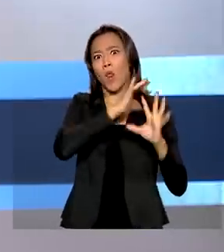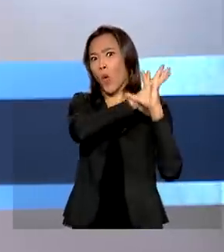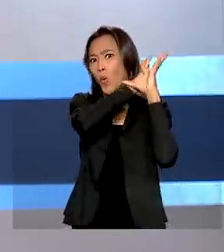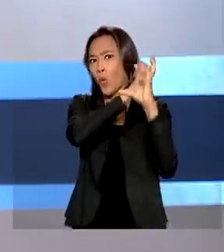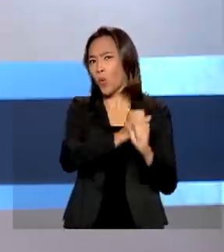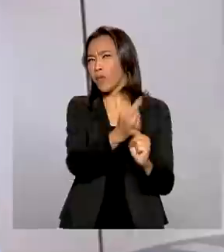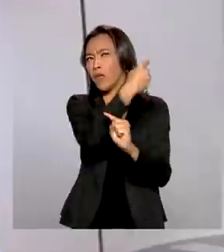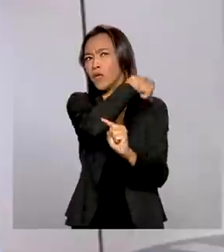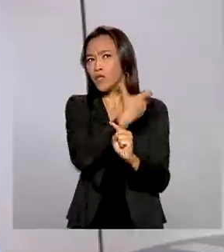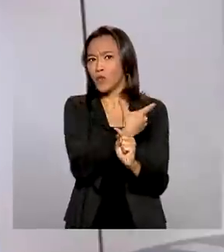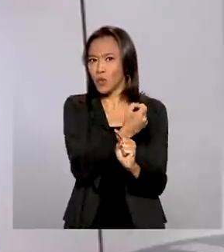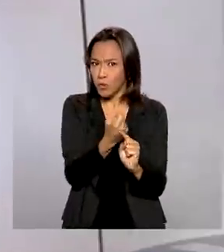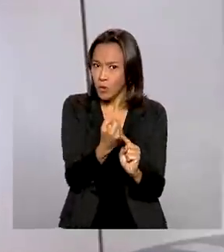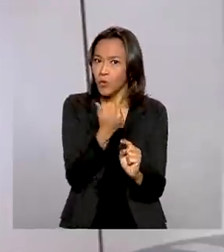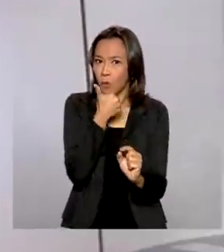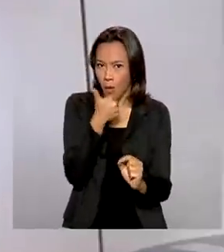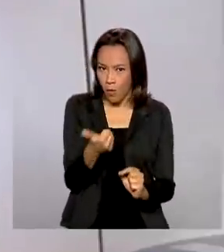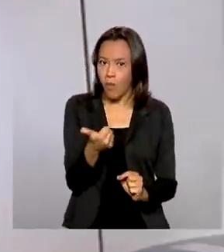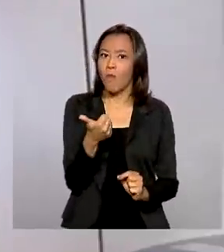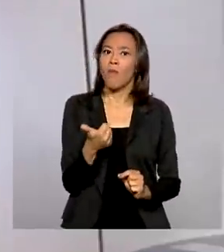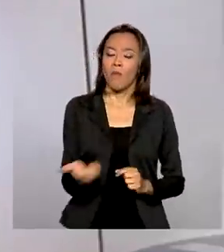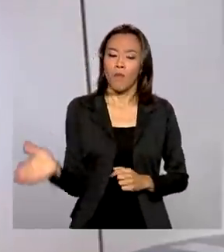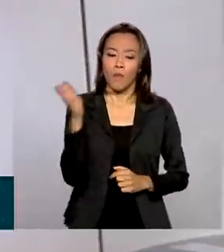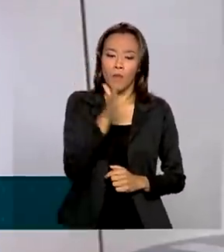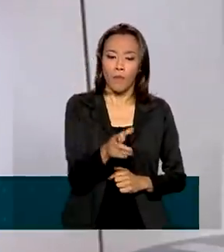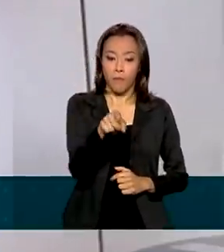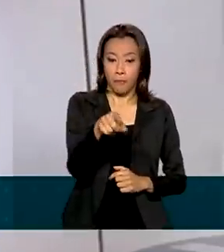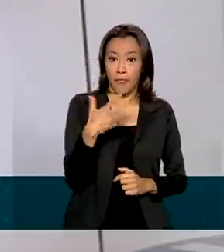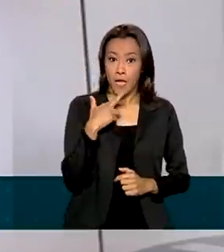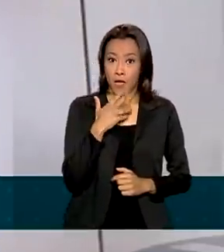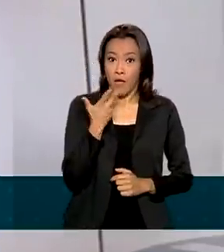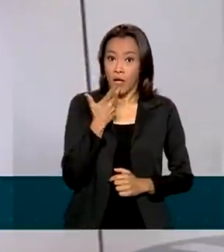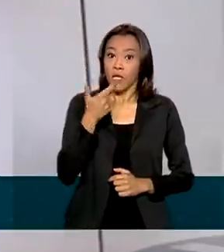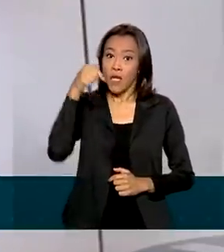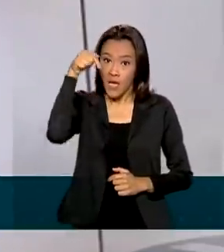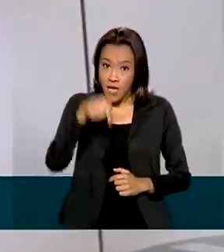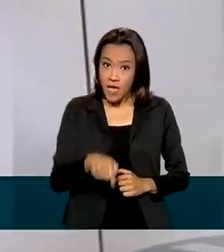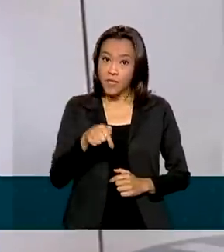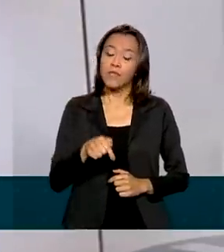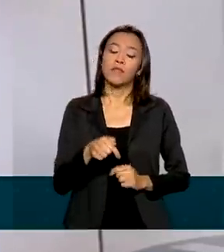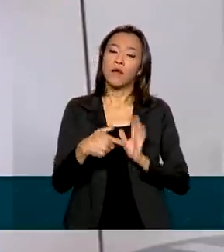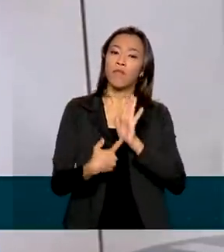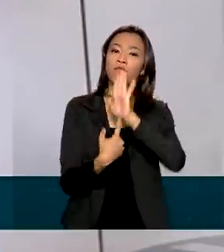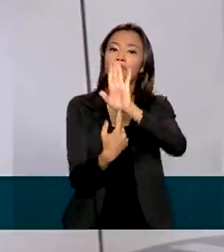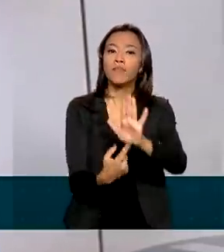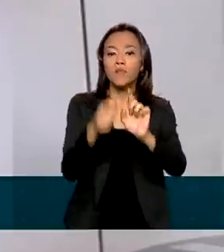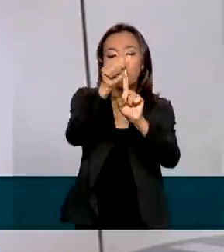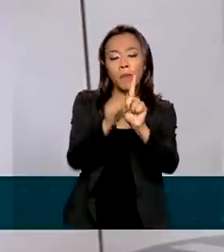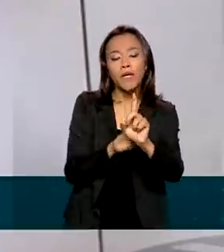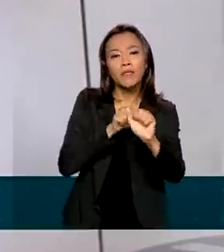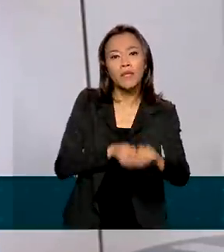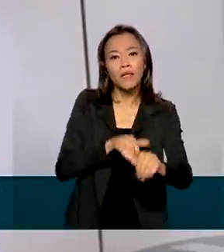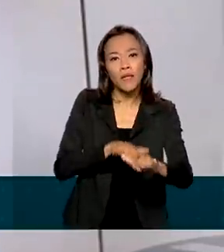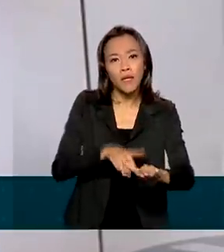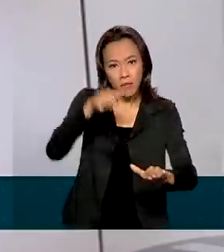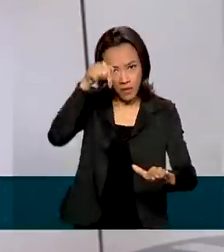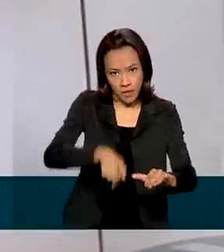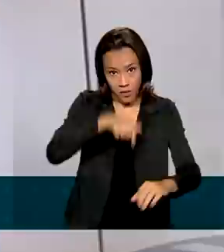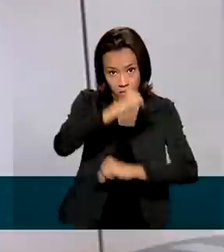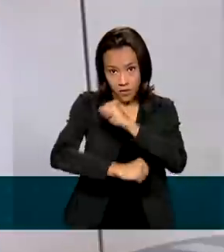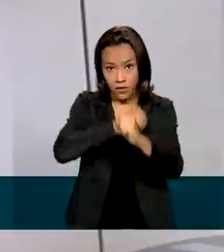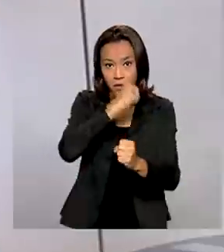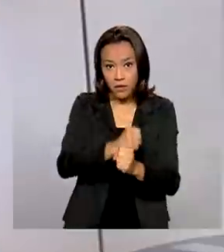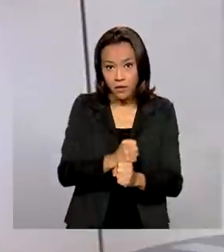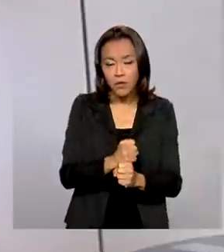2000. Esse resultado de setembro de 2021, do mesmo modo que